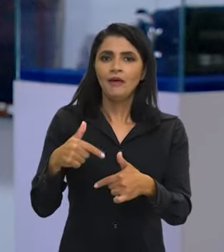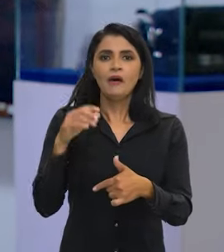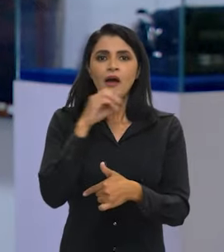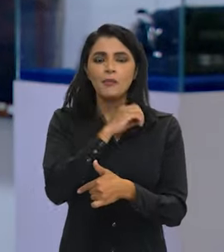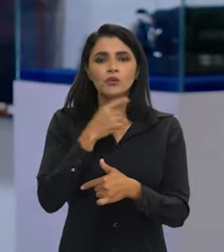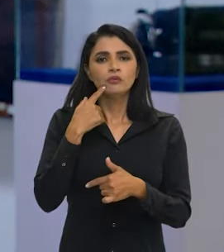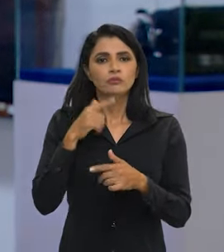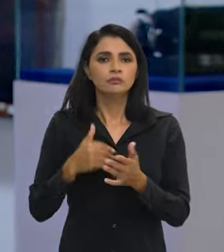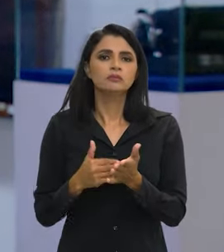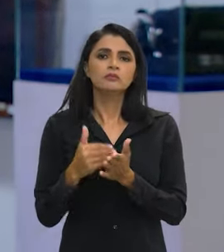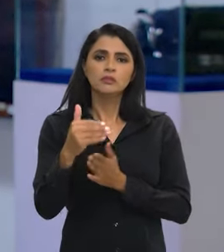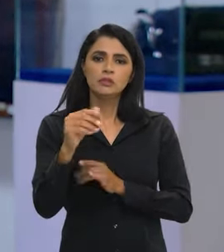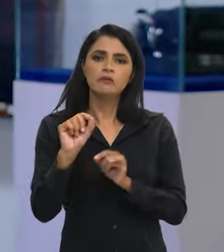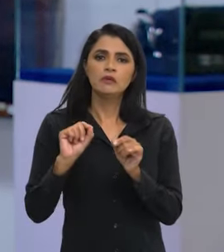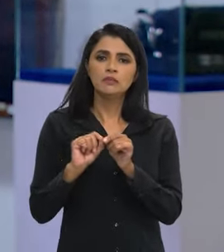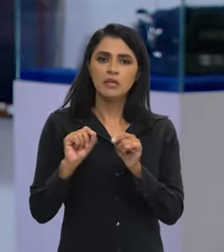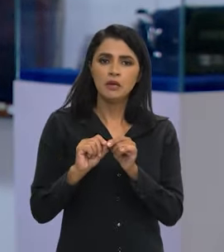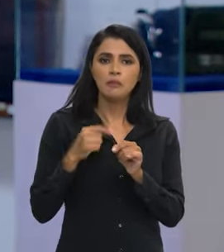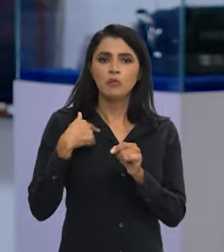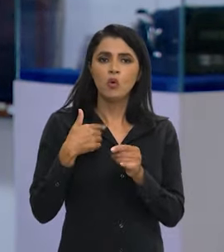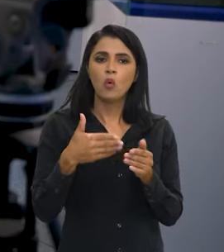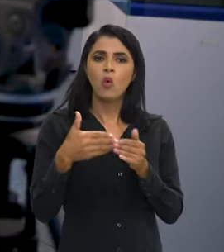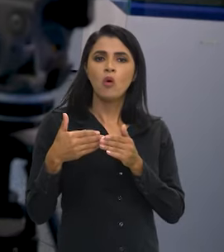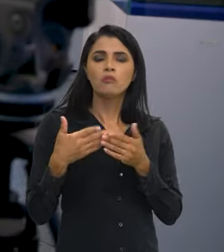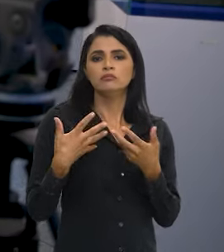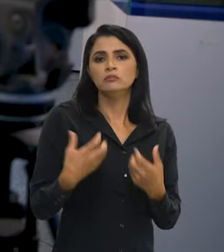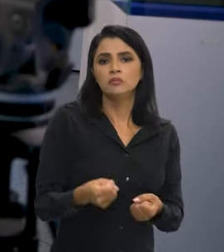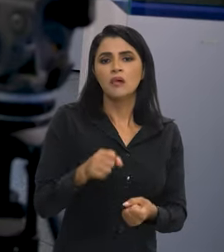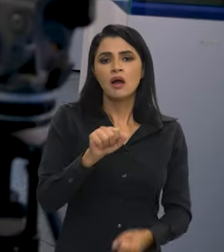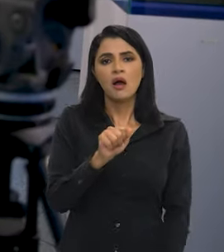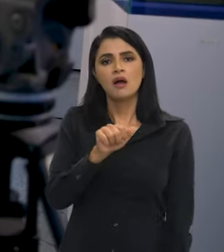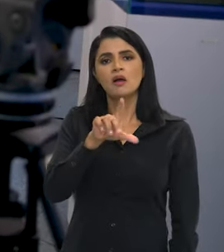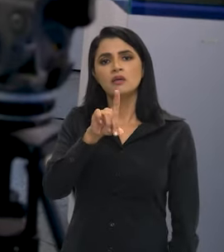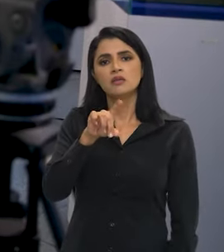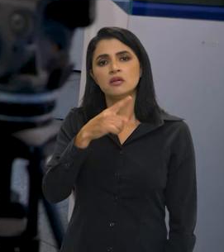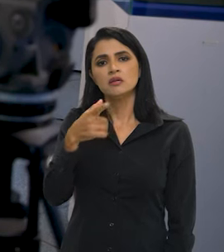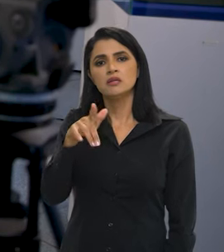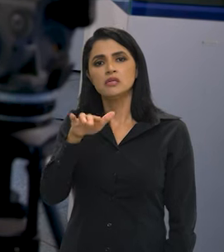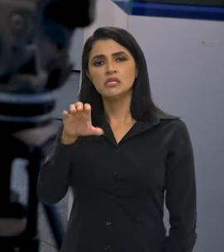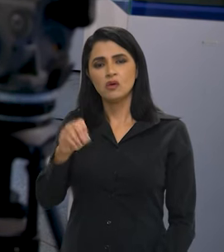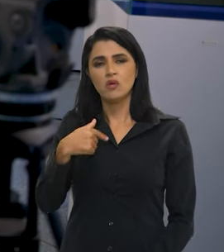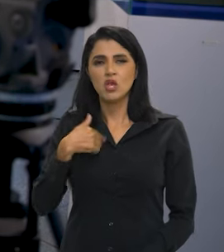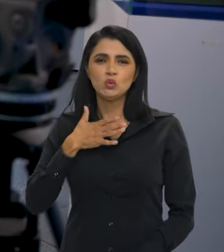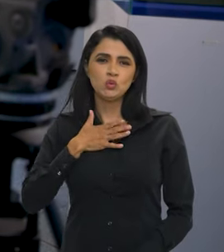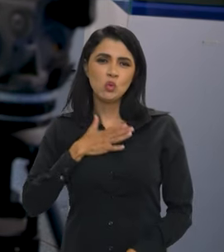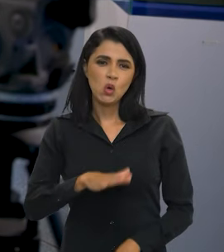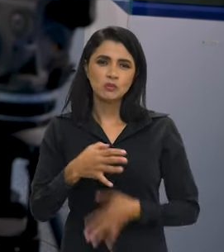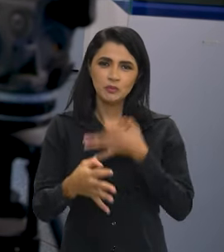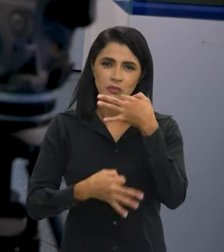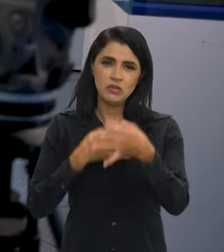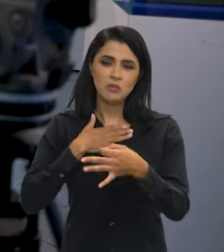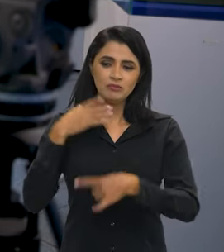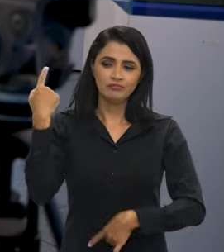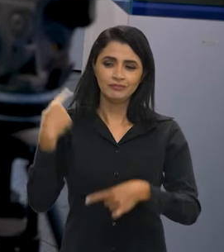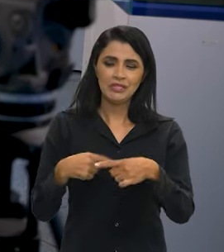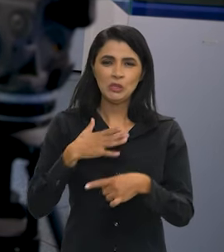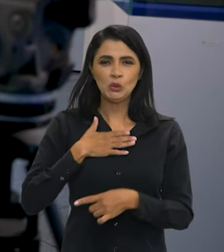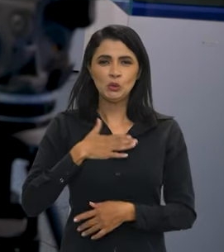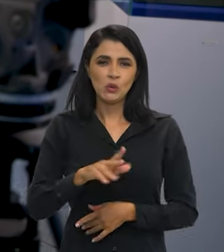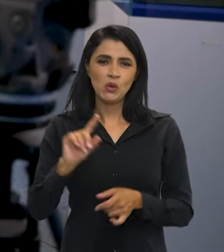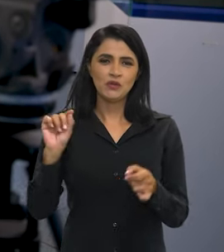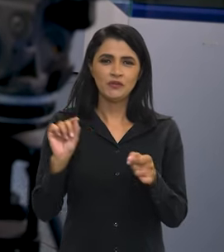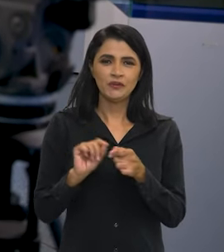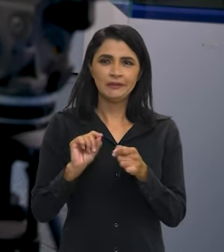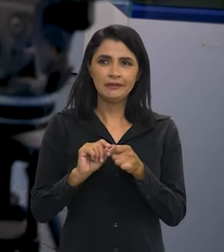E aí, nós iniciamos, primeiro, fazer por adesão. Eu não gosto muito, pela minha posição até política, e eu não gosto muito de fazer as